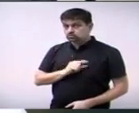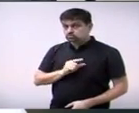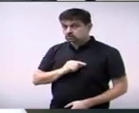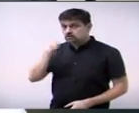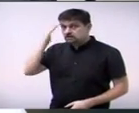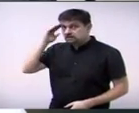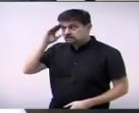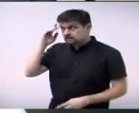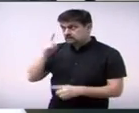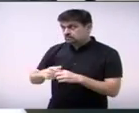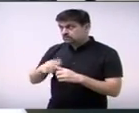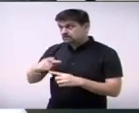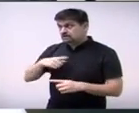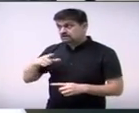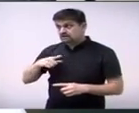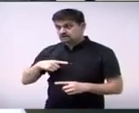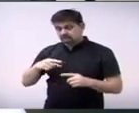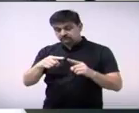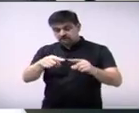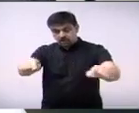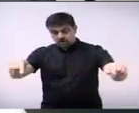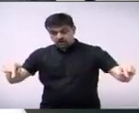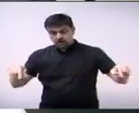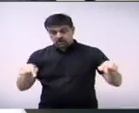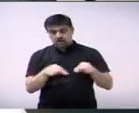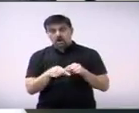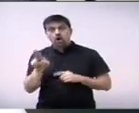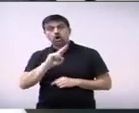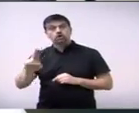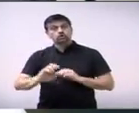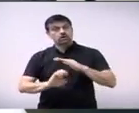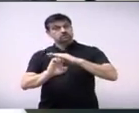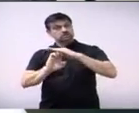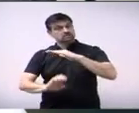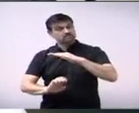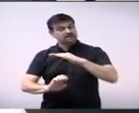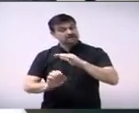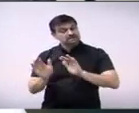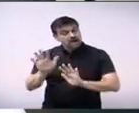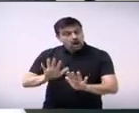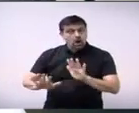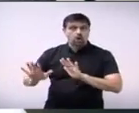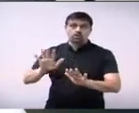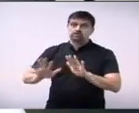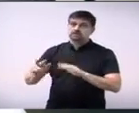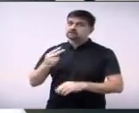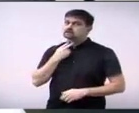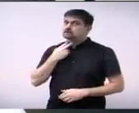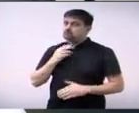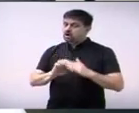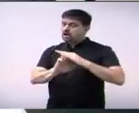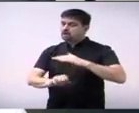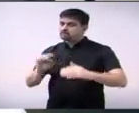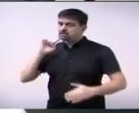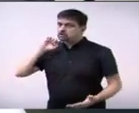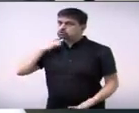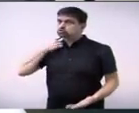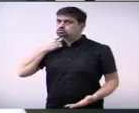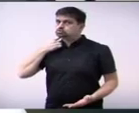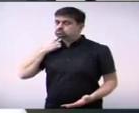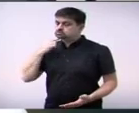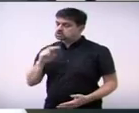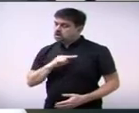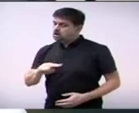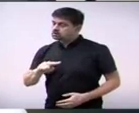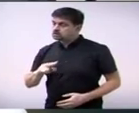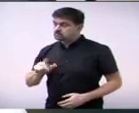porque foram citados de empreendimentos foram citados nomes de empresas foram citados situações que pode ser que agrave aquelas